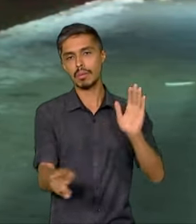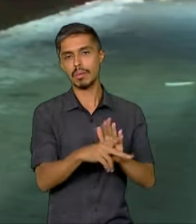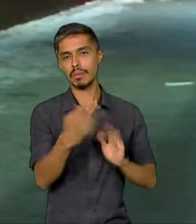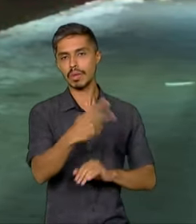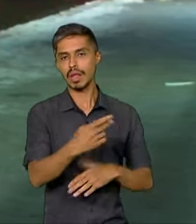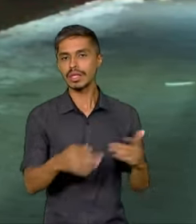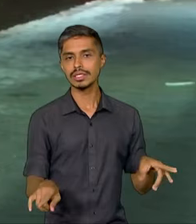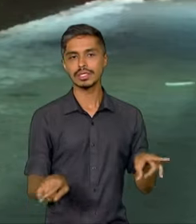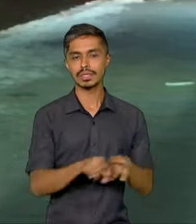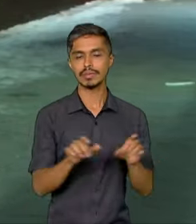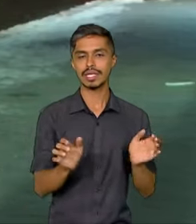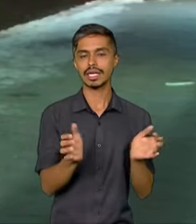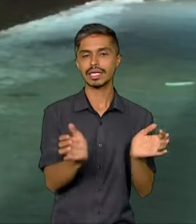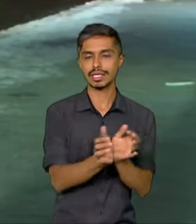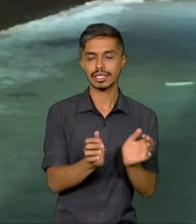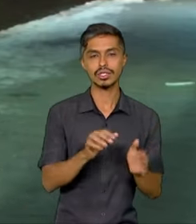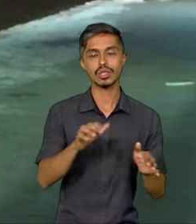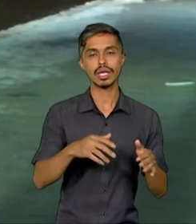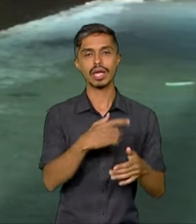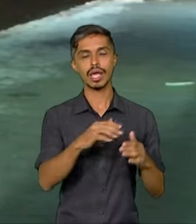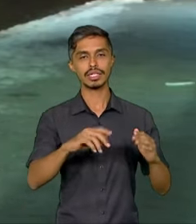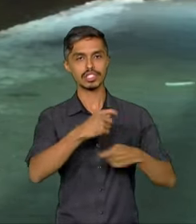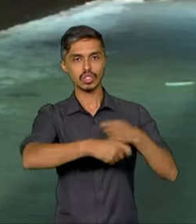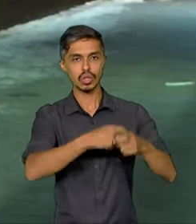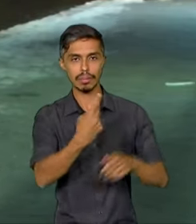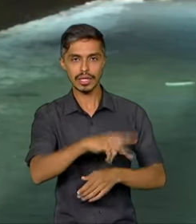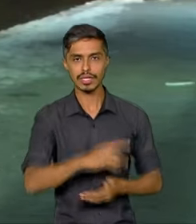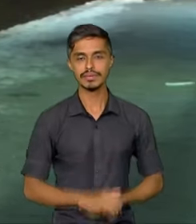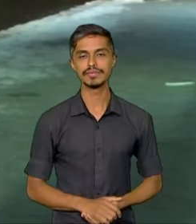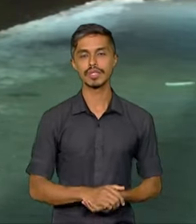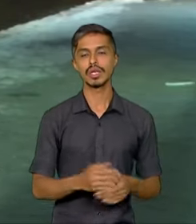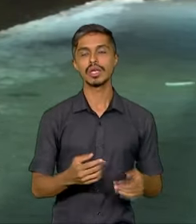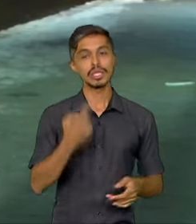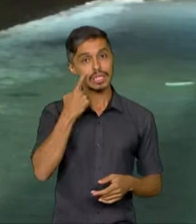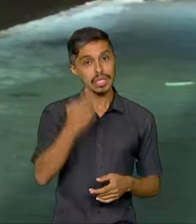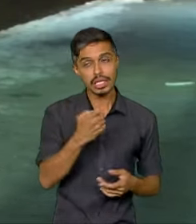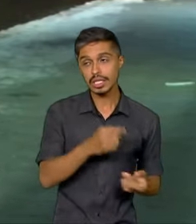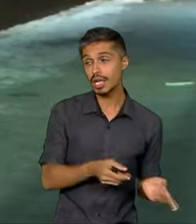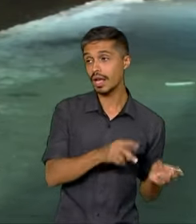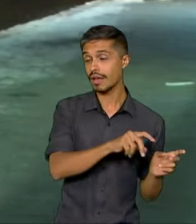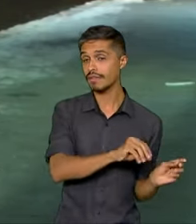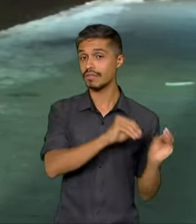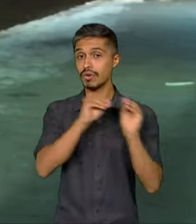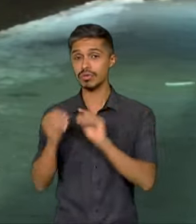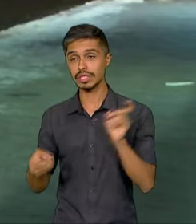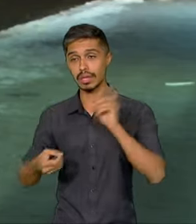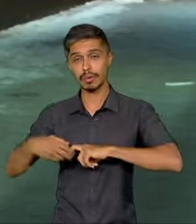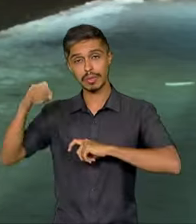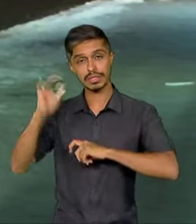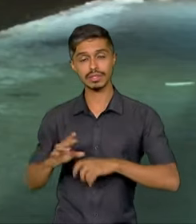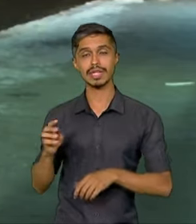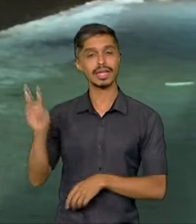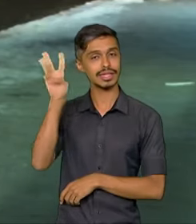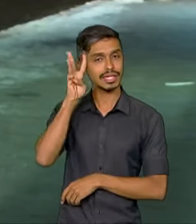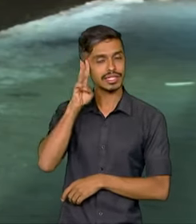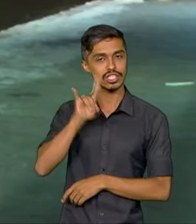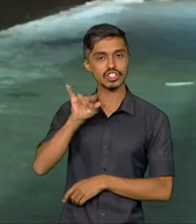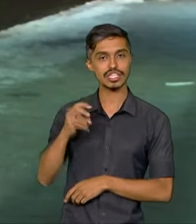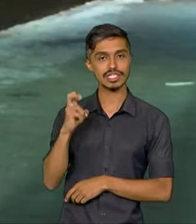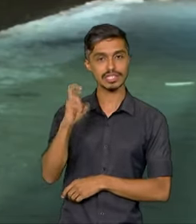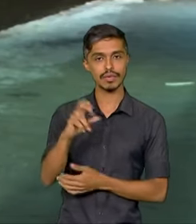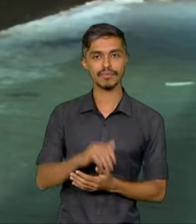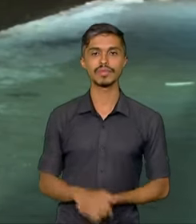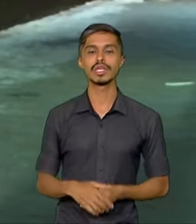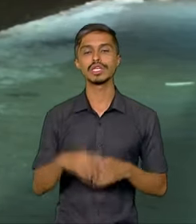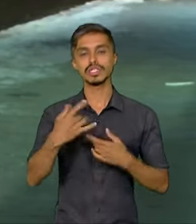Economia Alemã. A previsão é que o presidente retorne ao Brasil na terça, dia 5. Segundo o Fundo Monetário